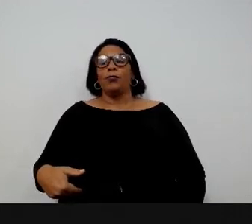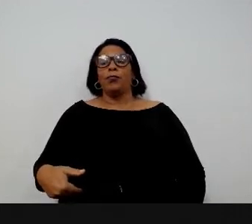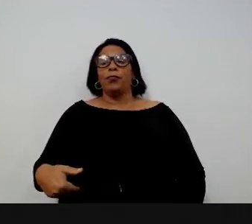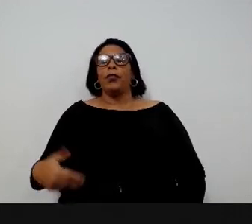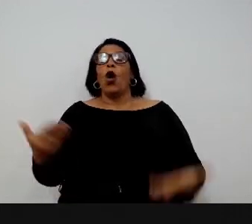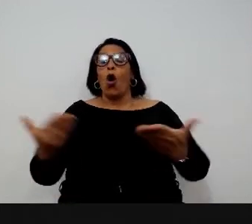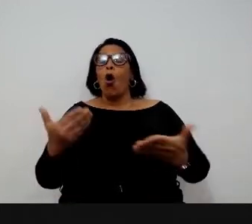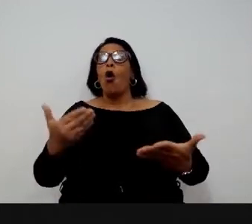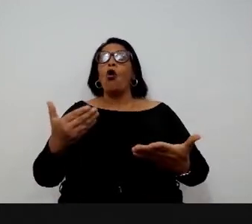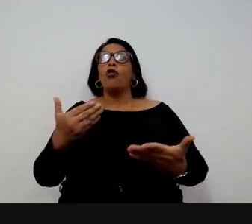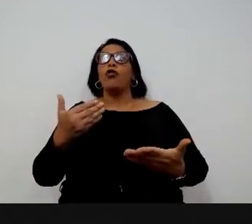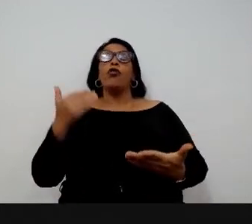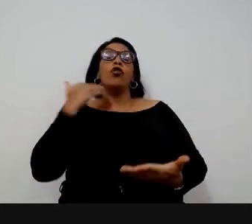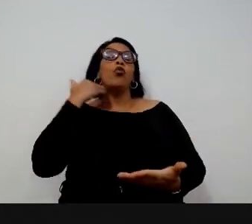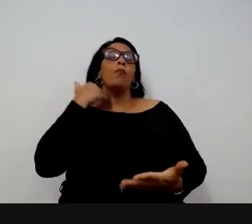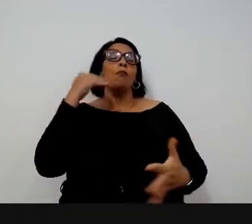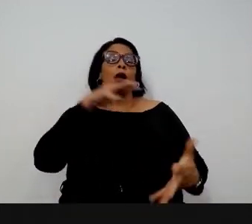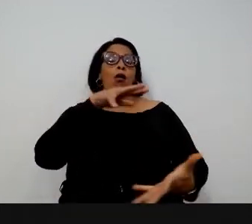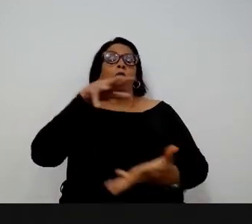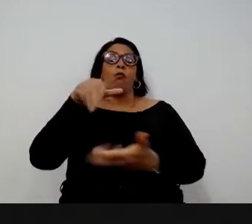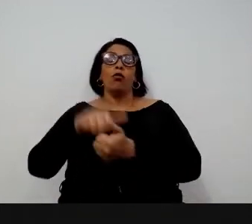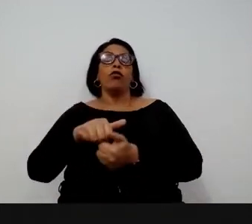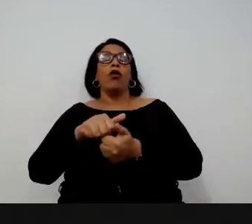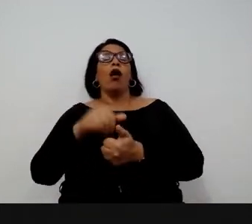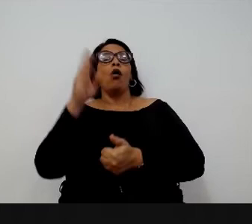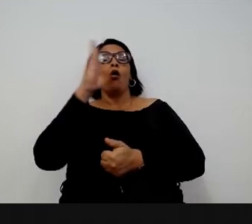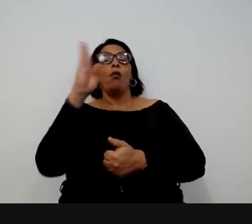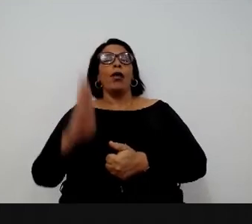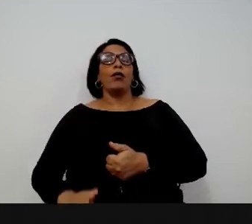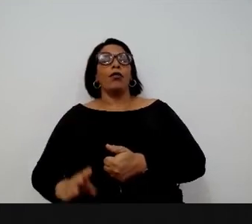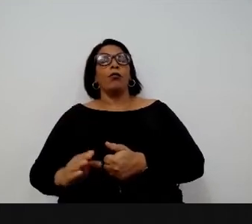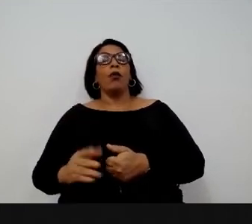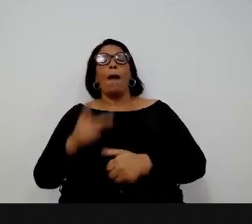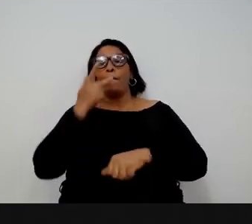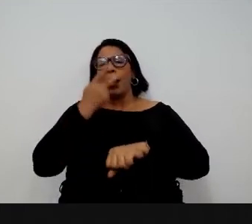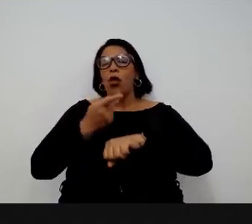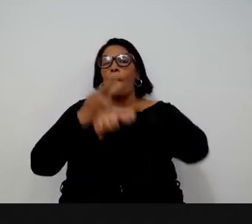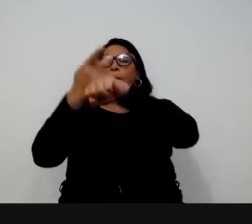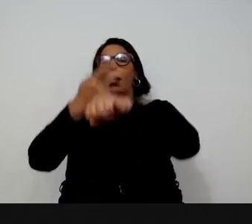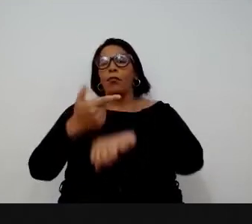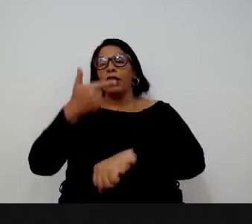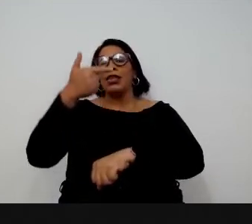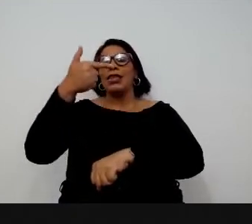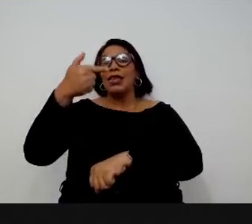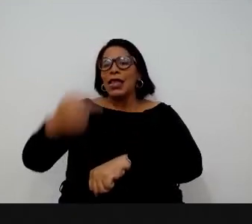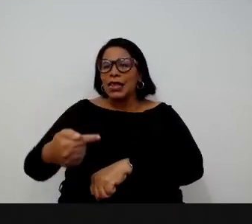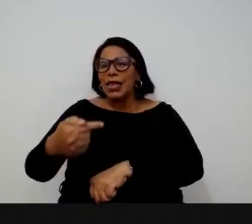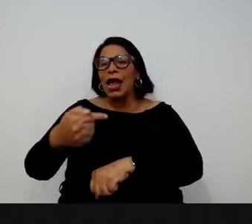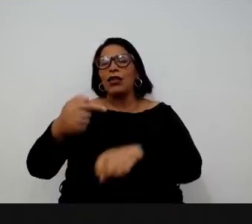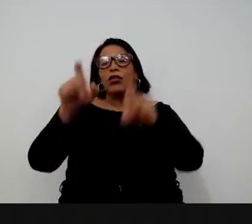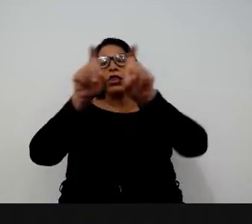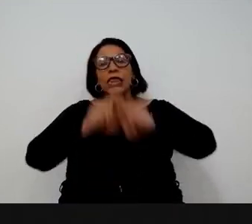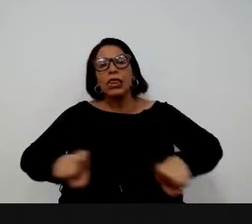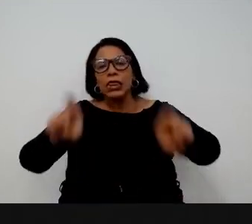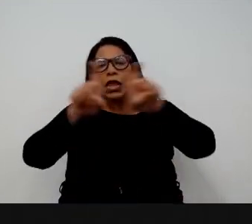do Banco Mundial, o Brasil já está no sétimo lugar entre os governos mais digitalizados.